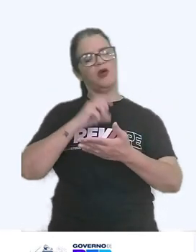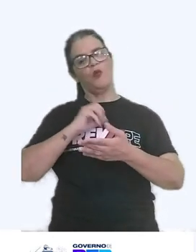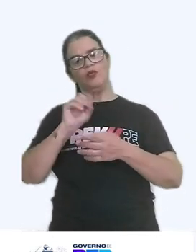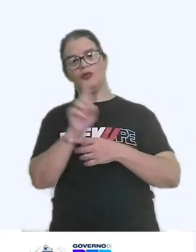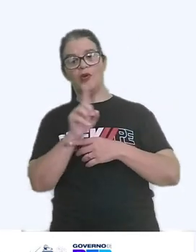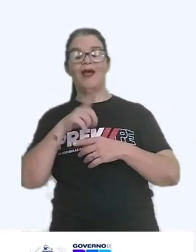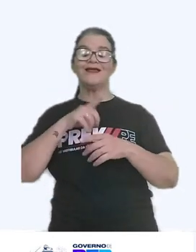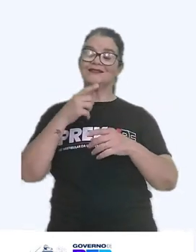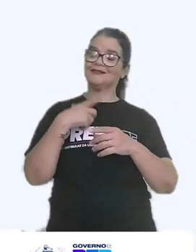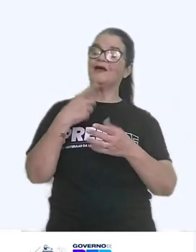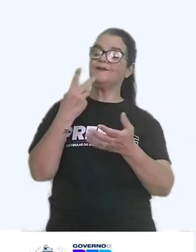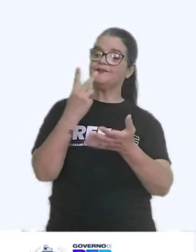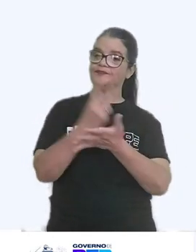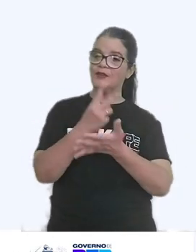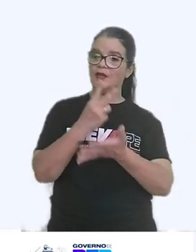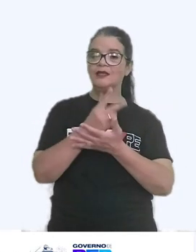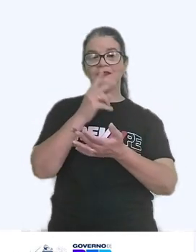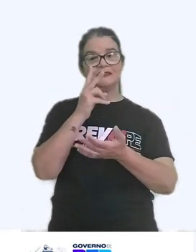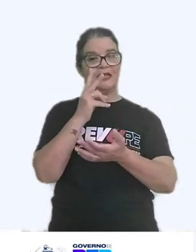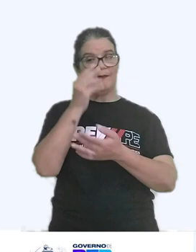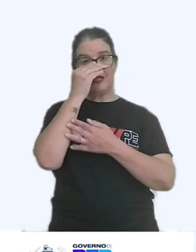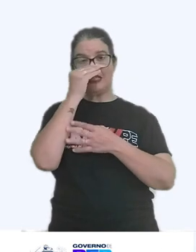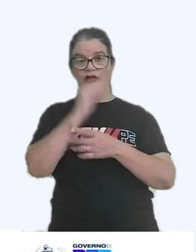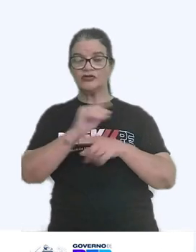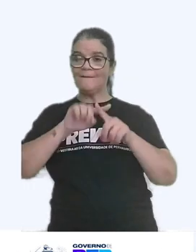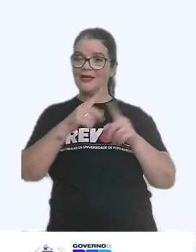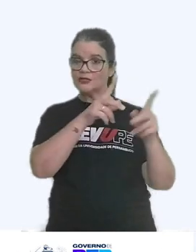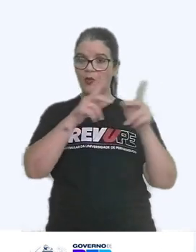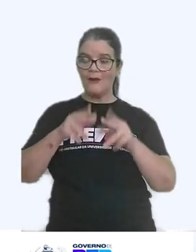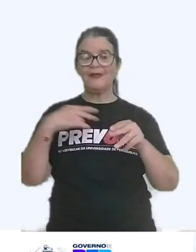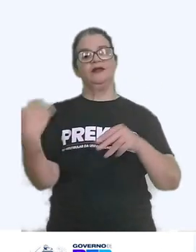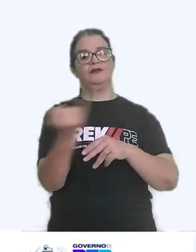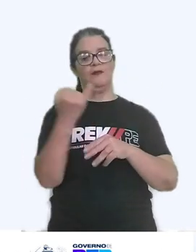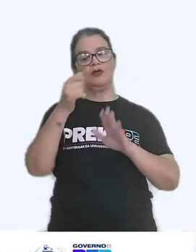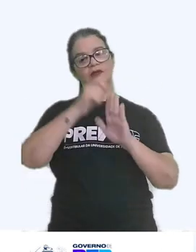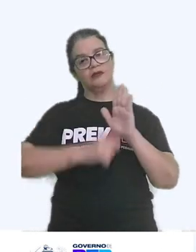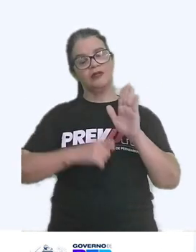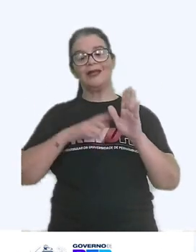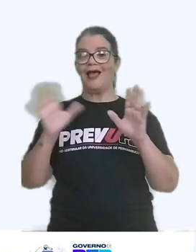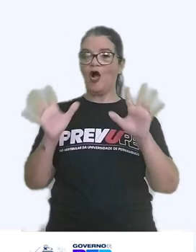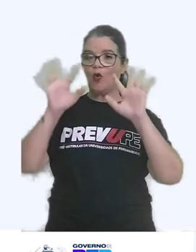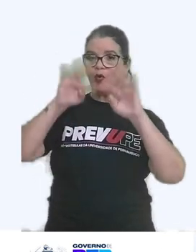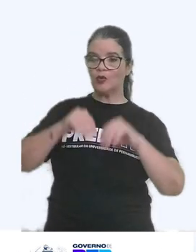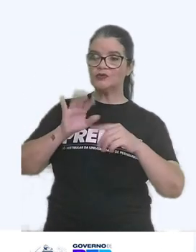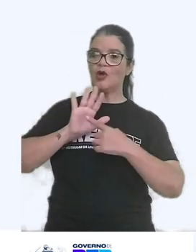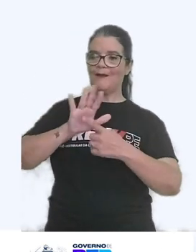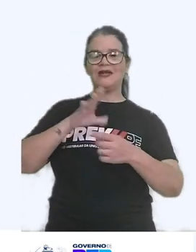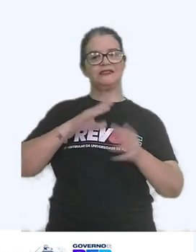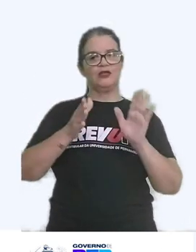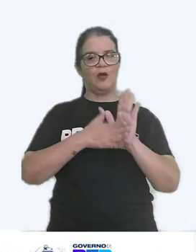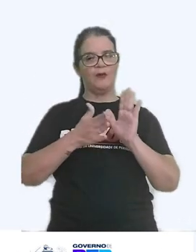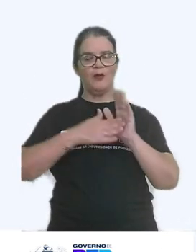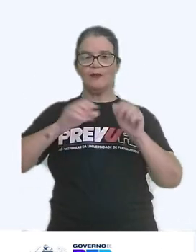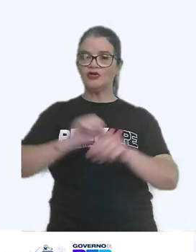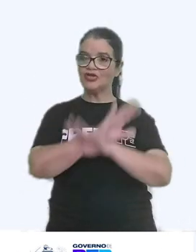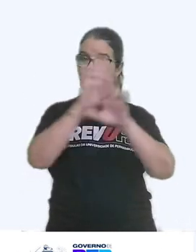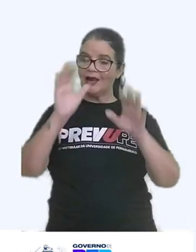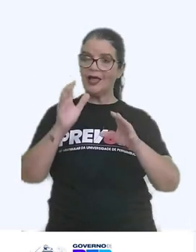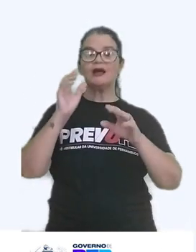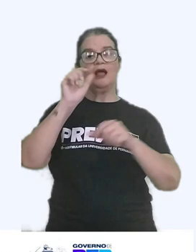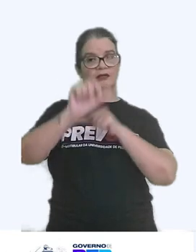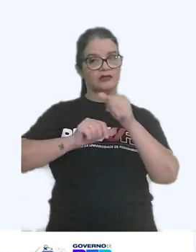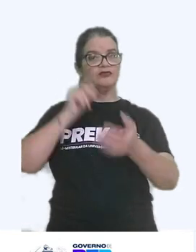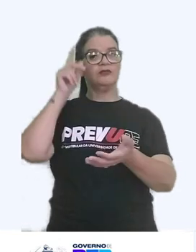competência é frequentemente negligenciada, mas é uma parte essencial da redação. Na conclusão, apresenta uma proposta clara e viável para